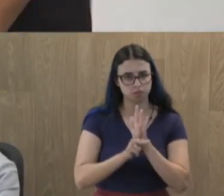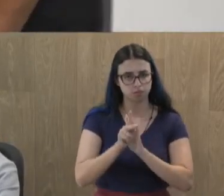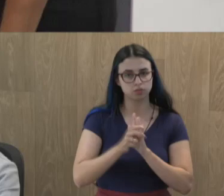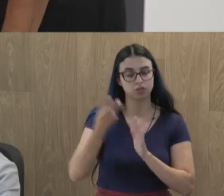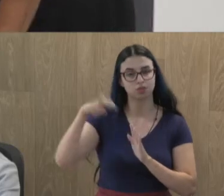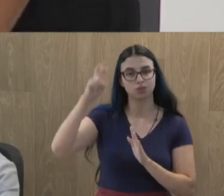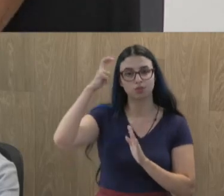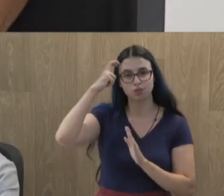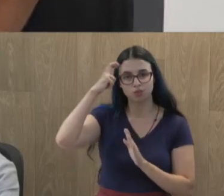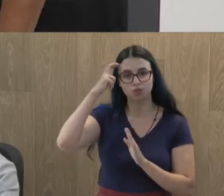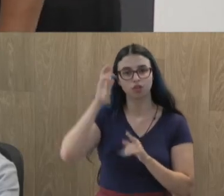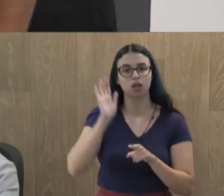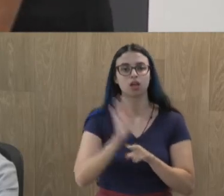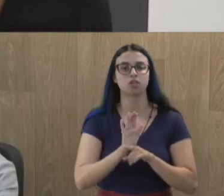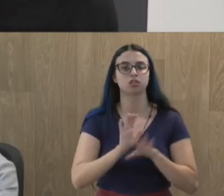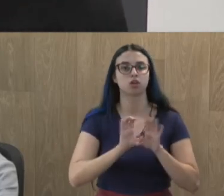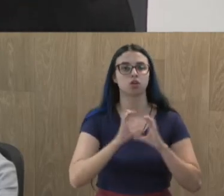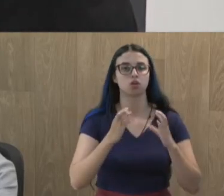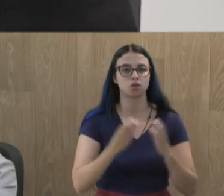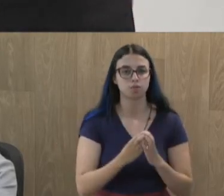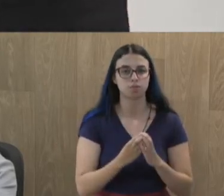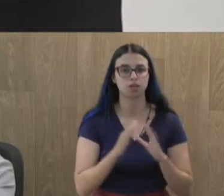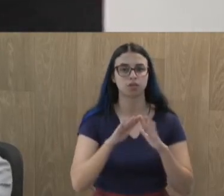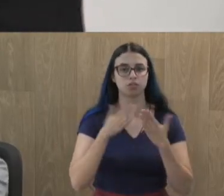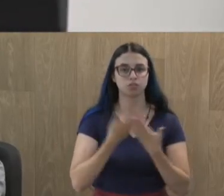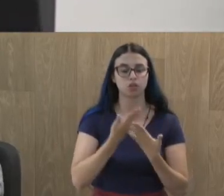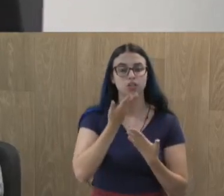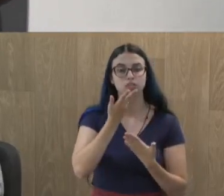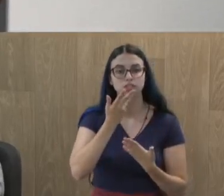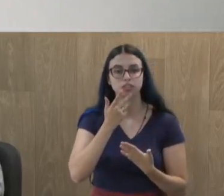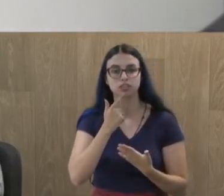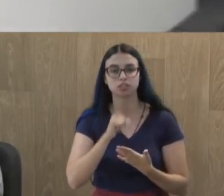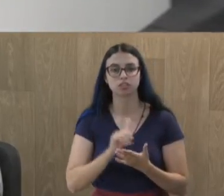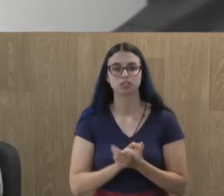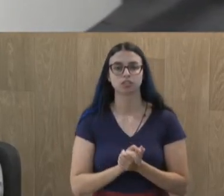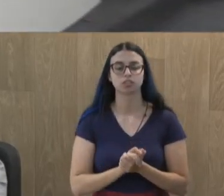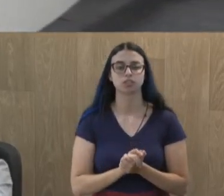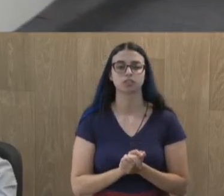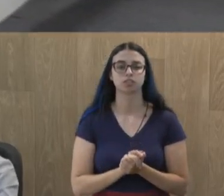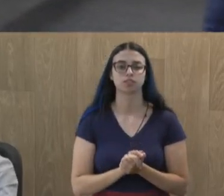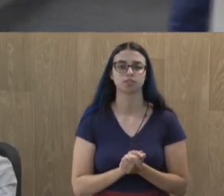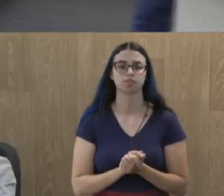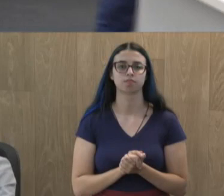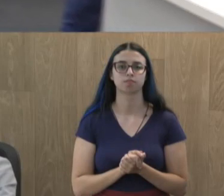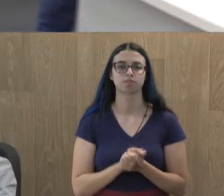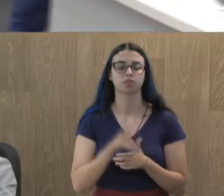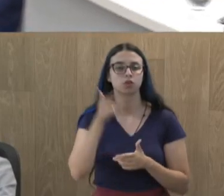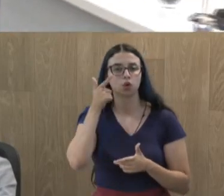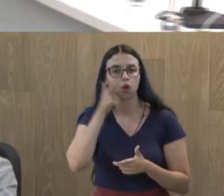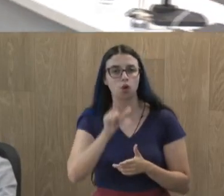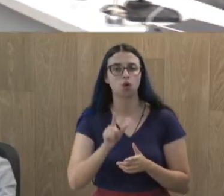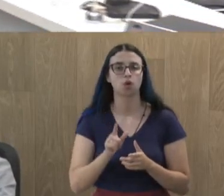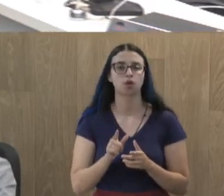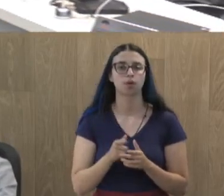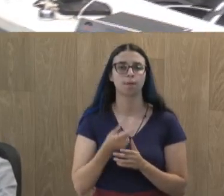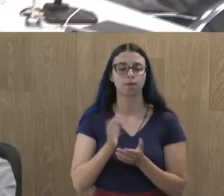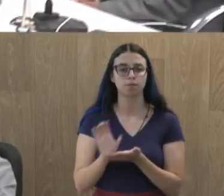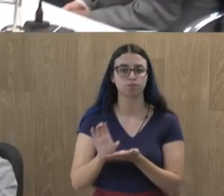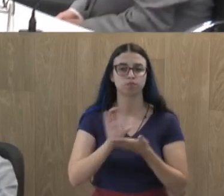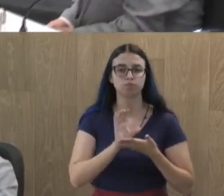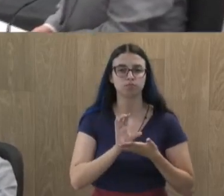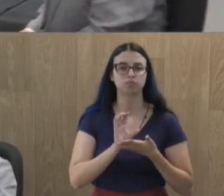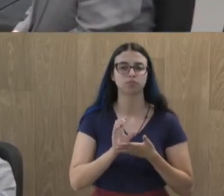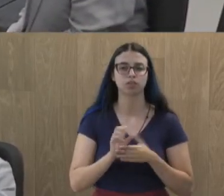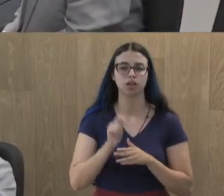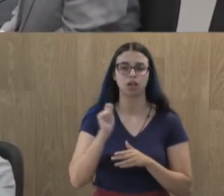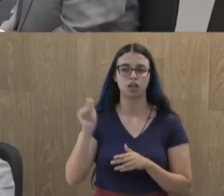comunidade, a creche e a igreja naquele tempo. Conquistas junto à associação como o Telecentro Direito do Ministério das